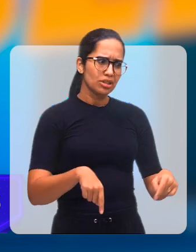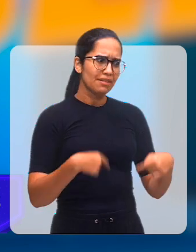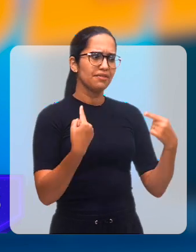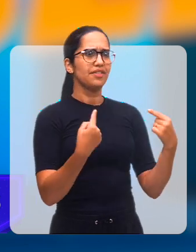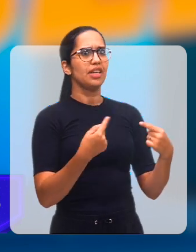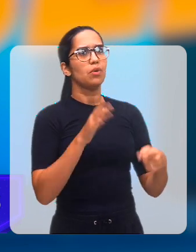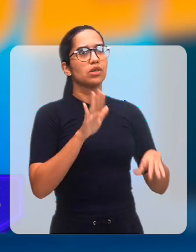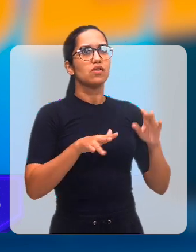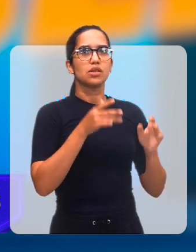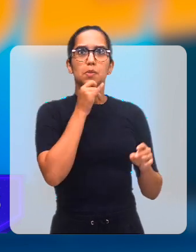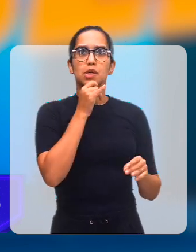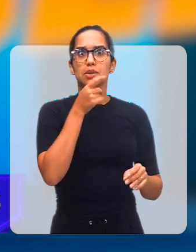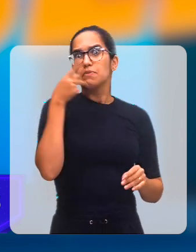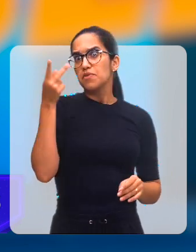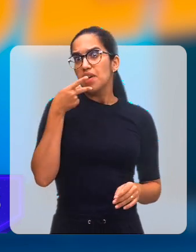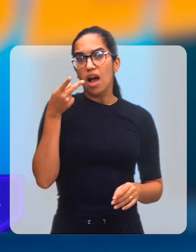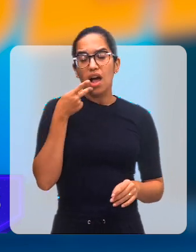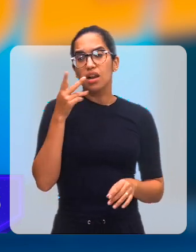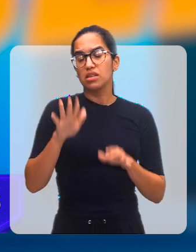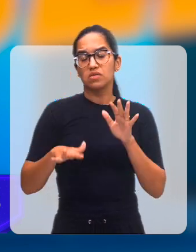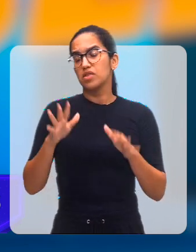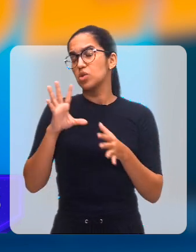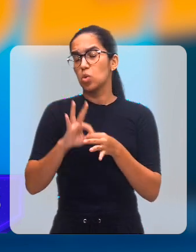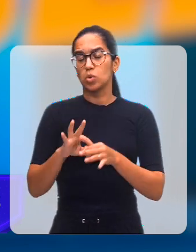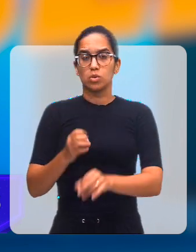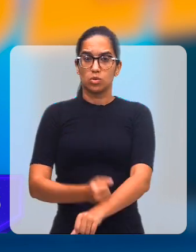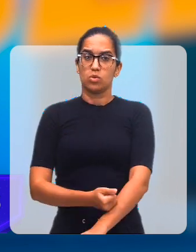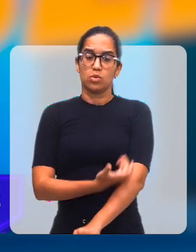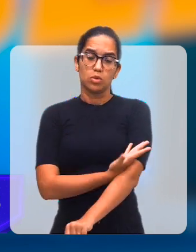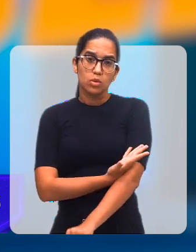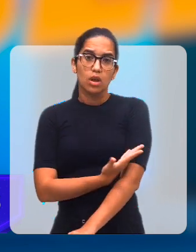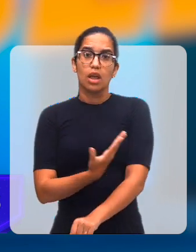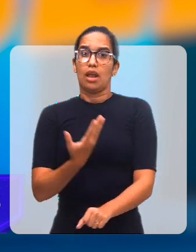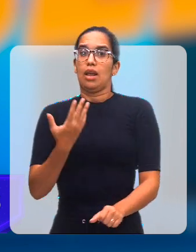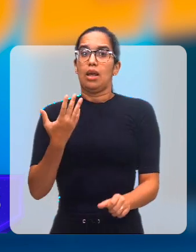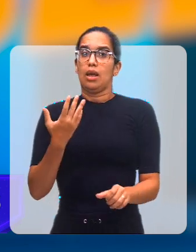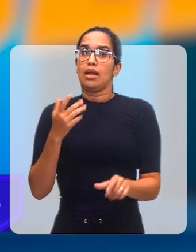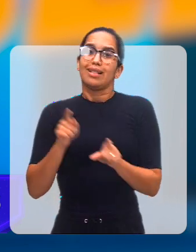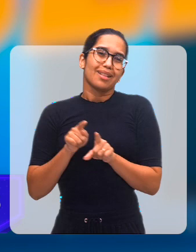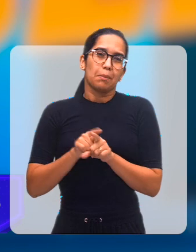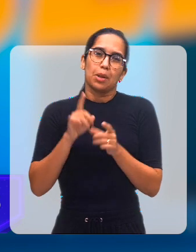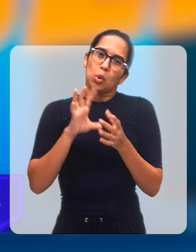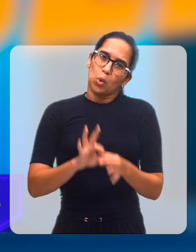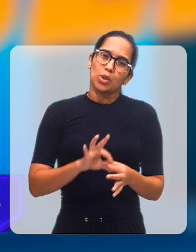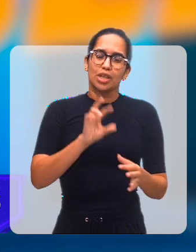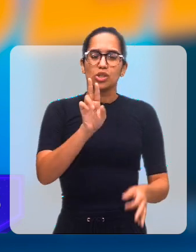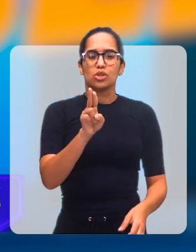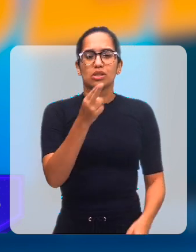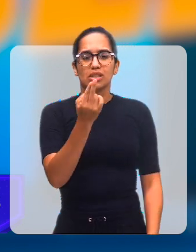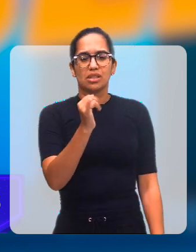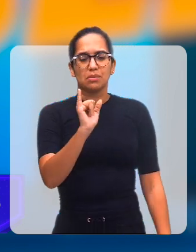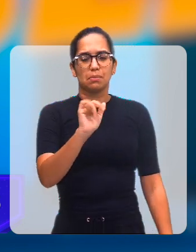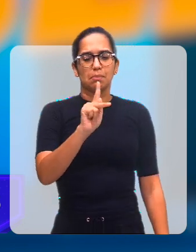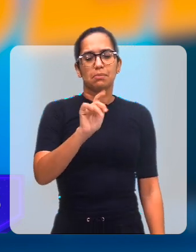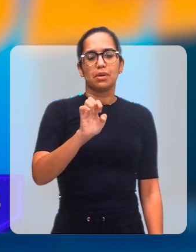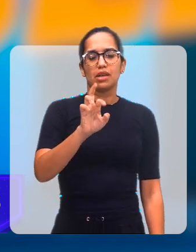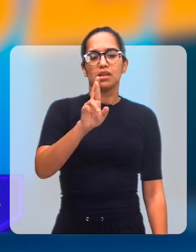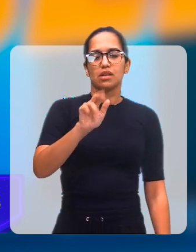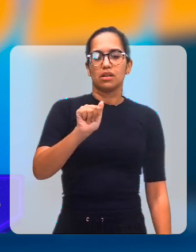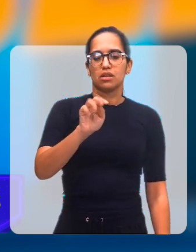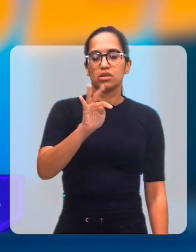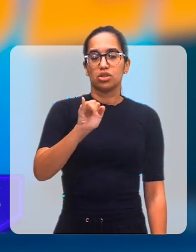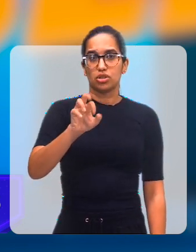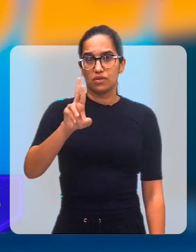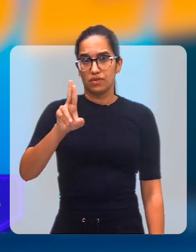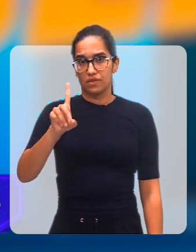de fala, uma dificuldade emocional, uma dificuldade a nível de hiperatividade, de desenvolvimento da aprendizagem